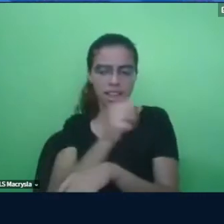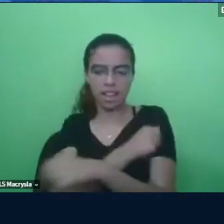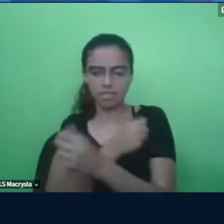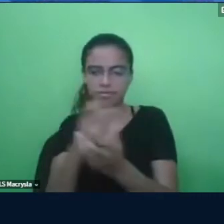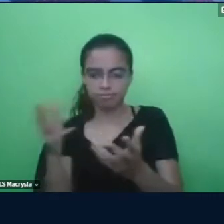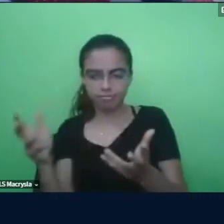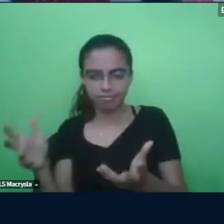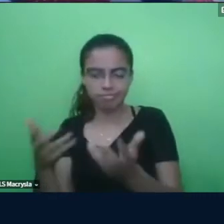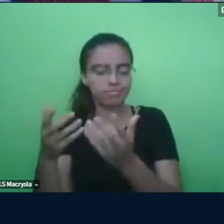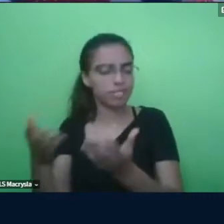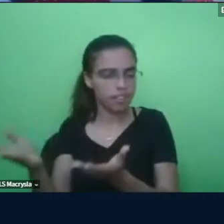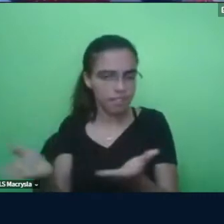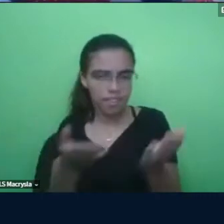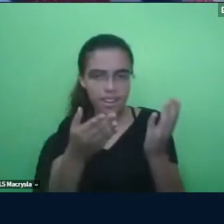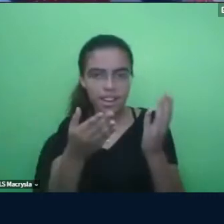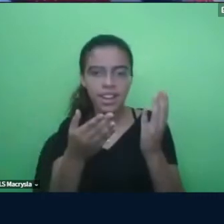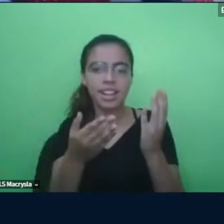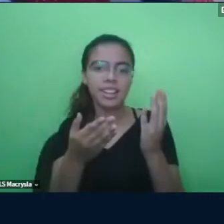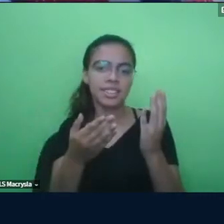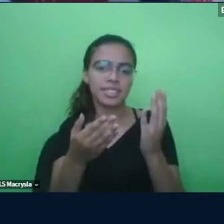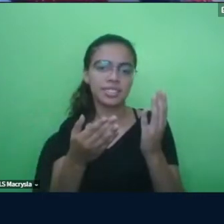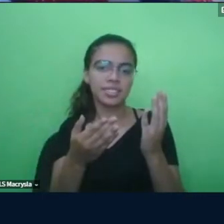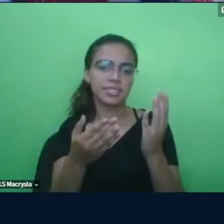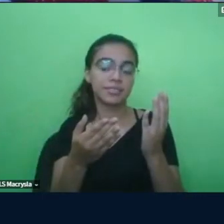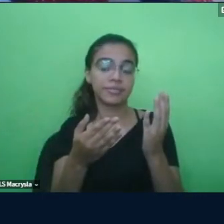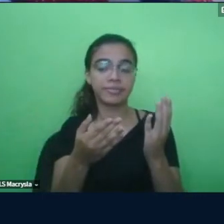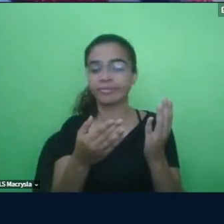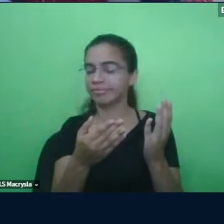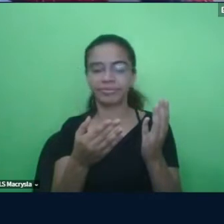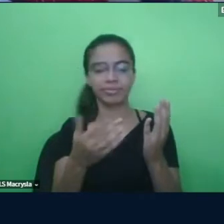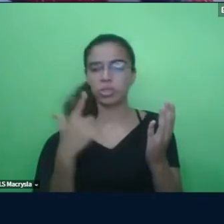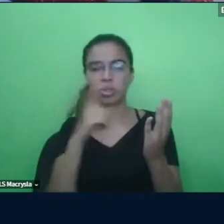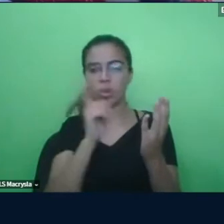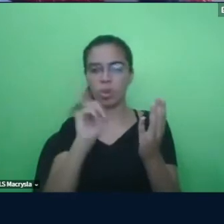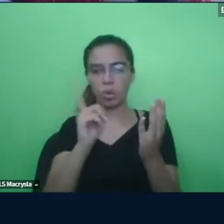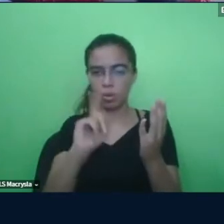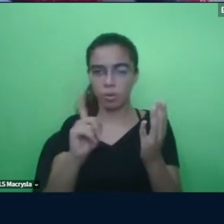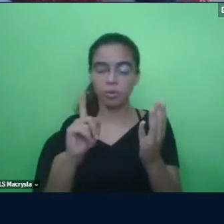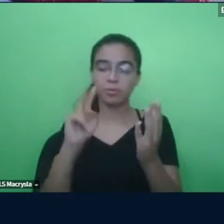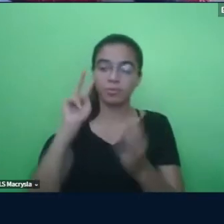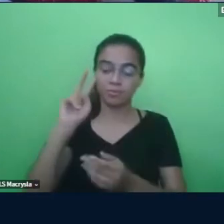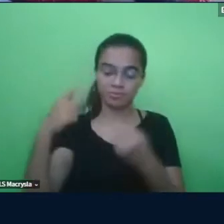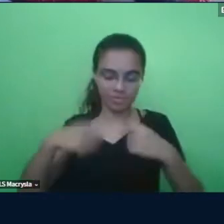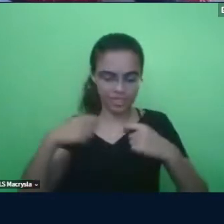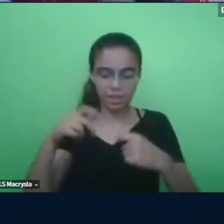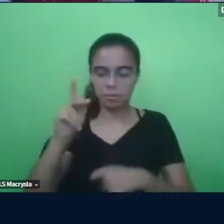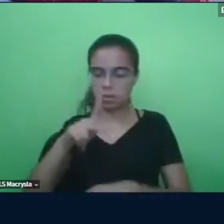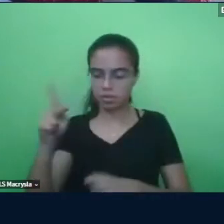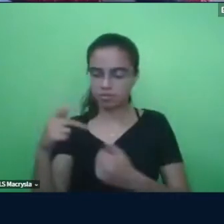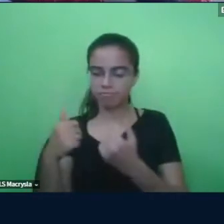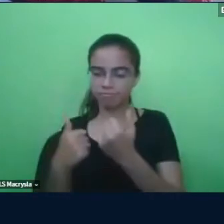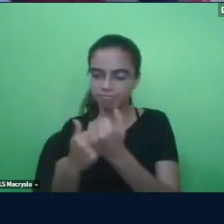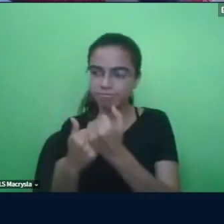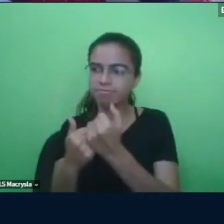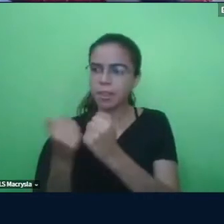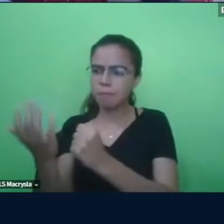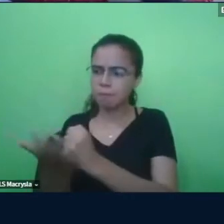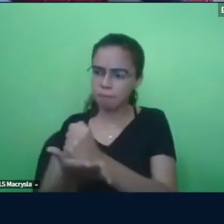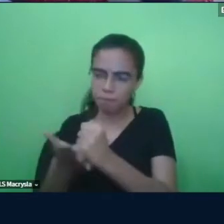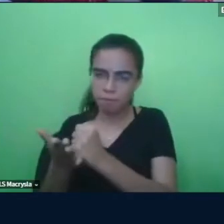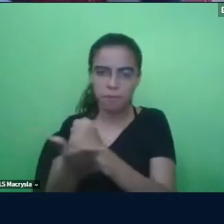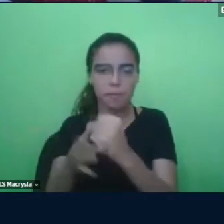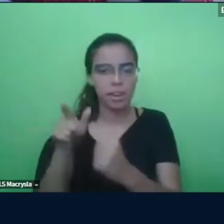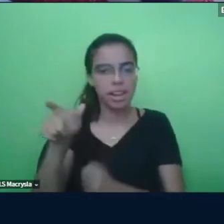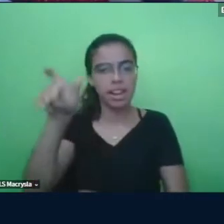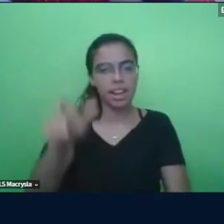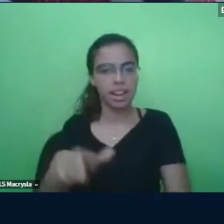precisa de um suporte, de um nível de suporte bastante grande, a gente começou a